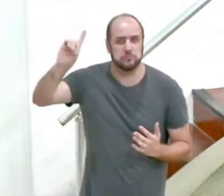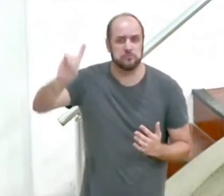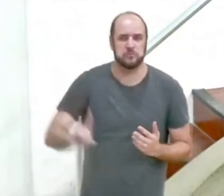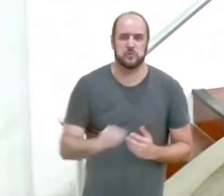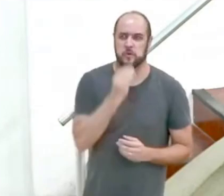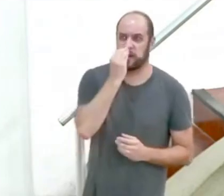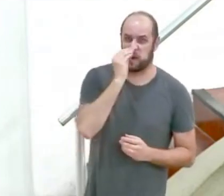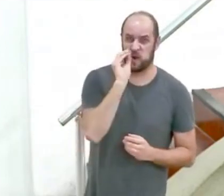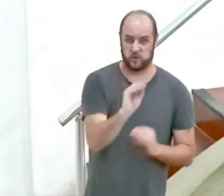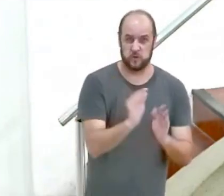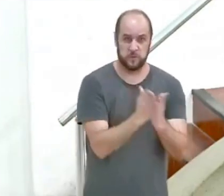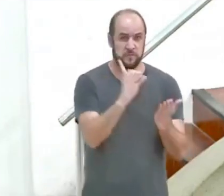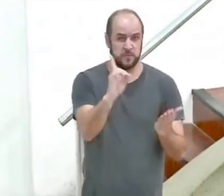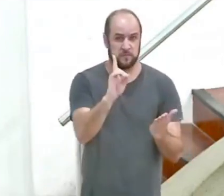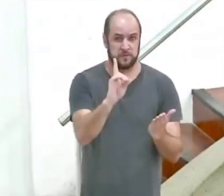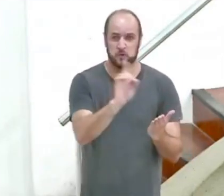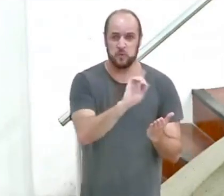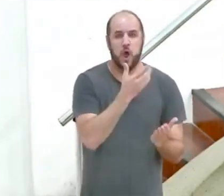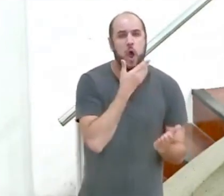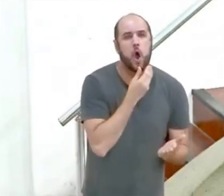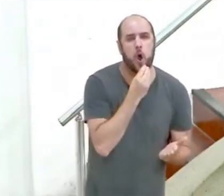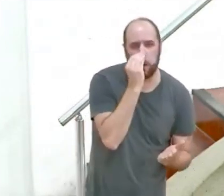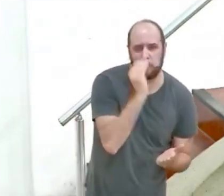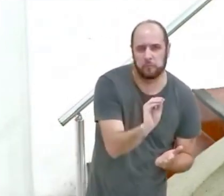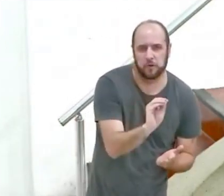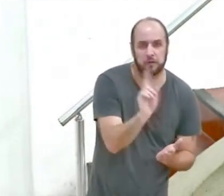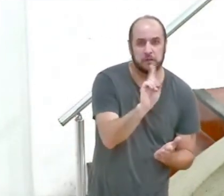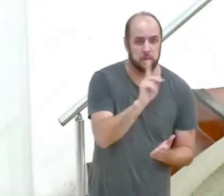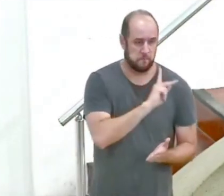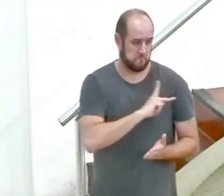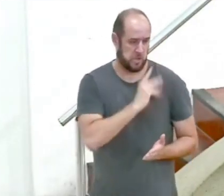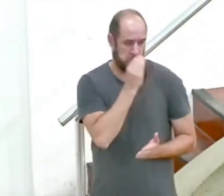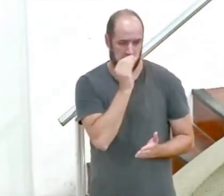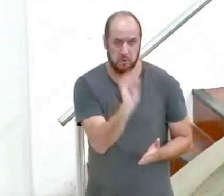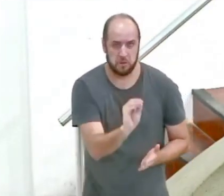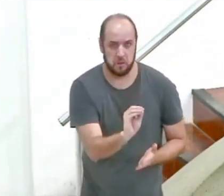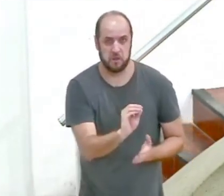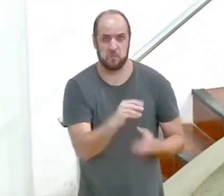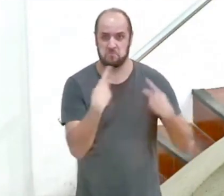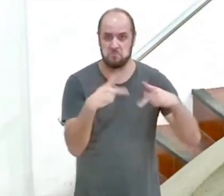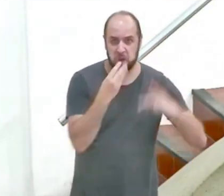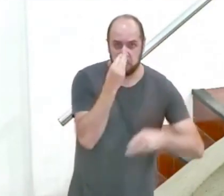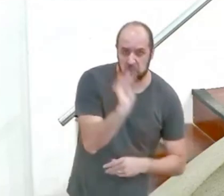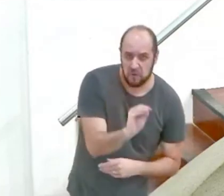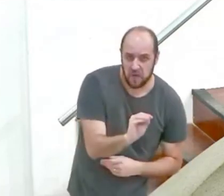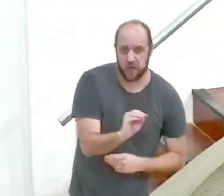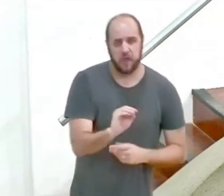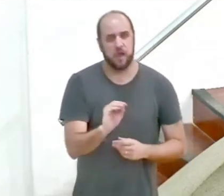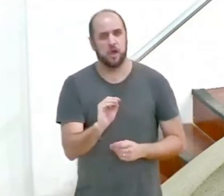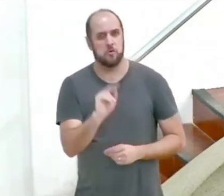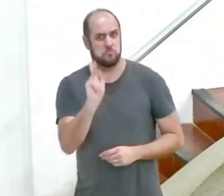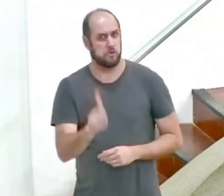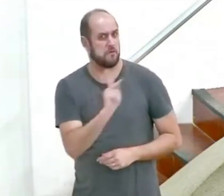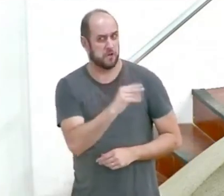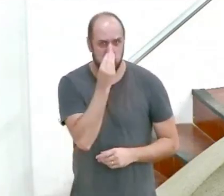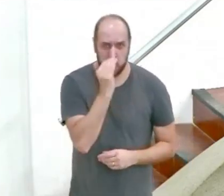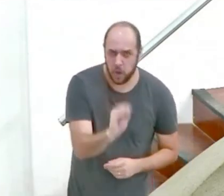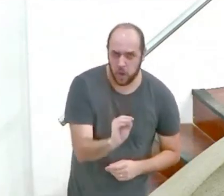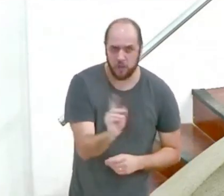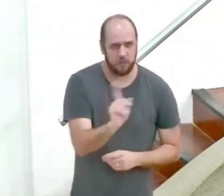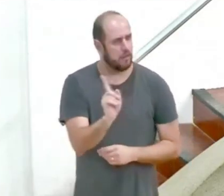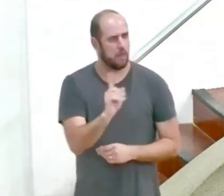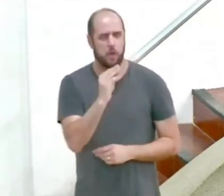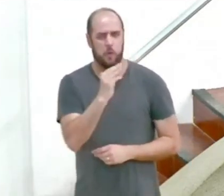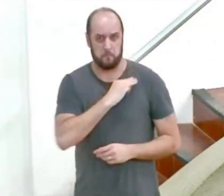rejeitar a palavra de Deus não é rejeitar o homem não é rejeitar a Paulo não é rejeitar o pregador não é rejeitar o professor não é